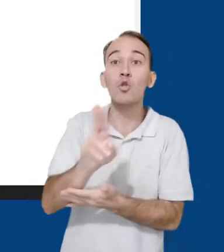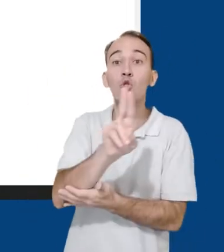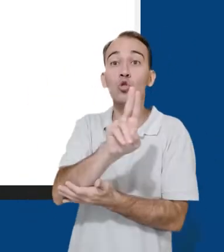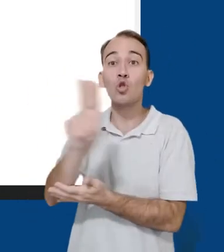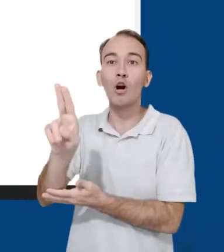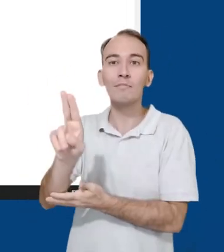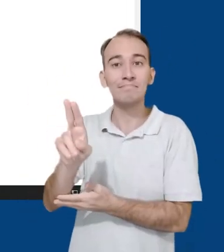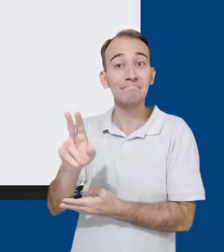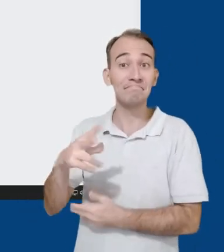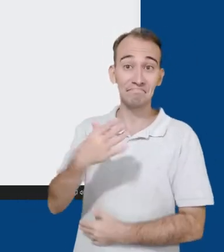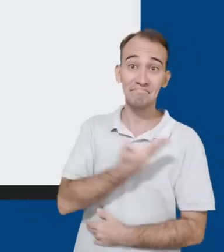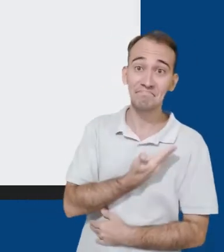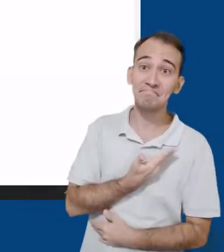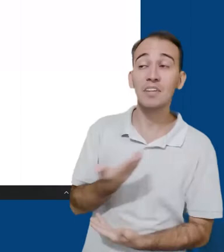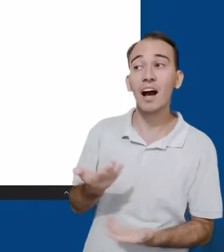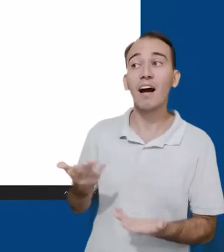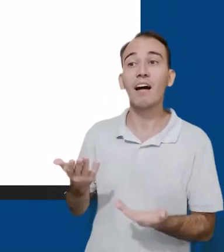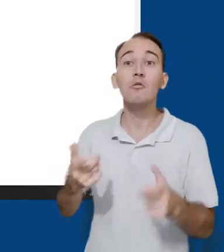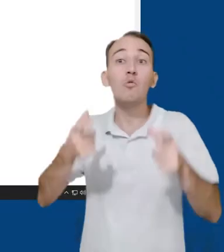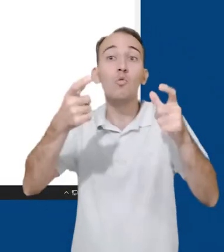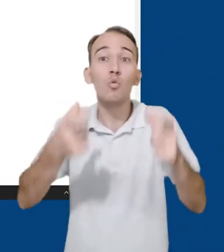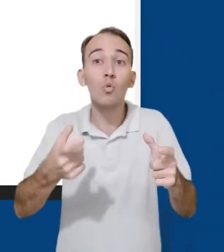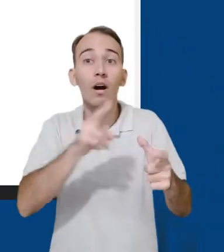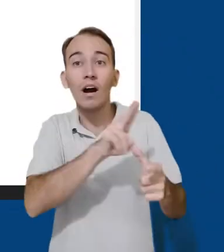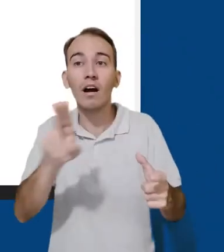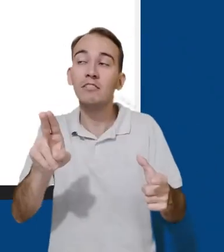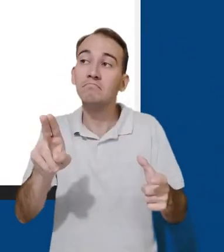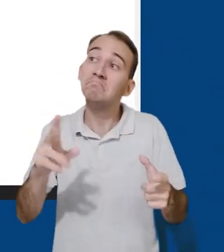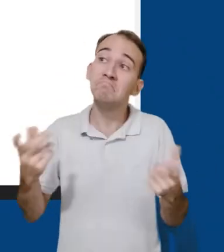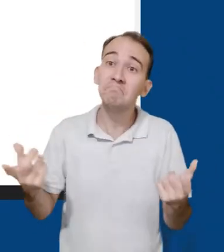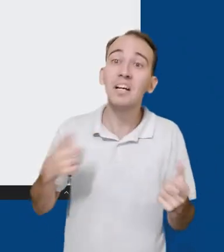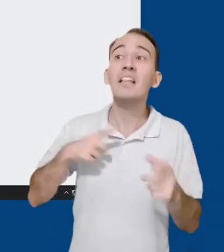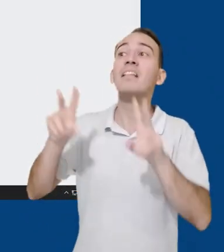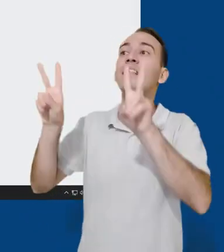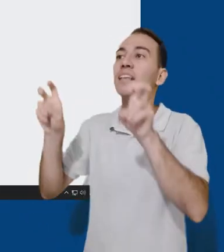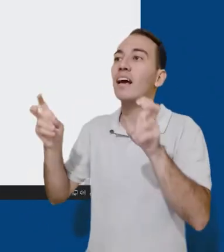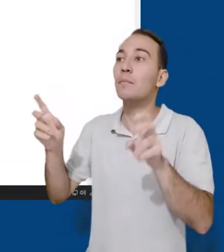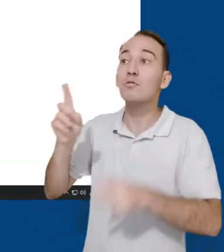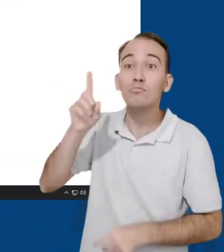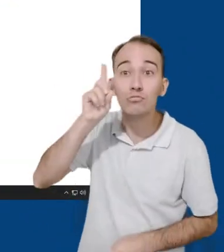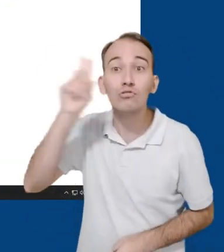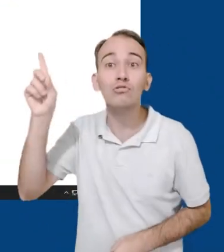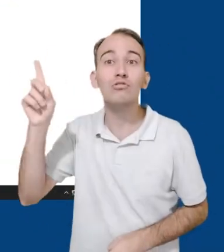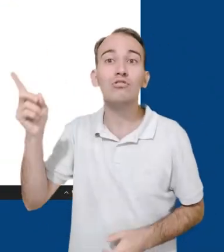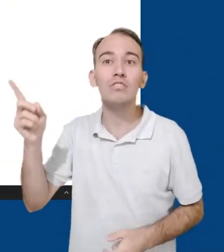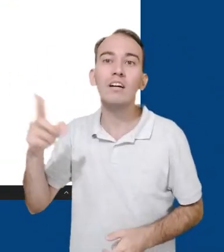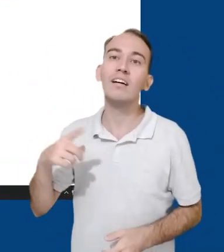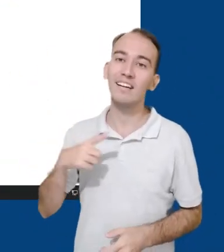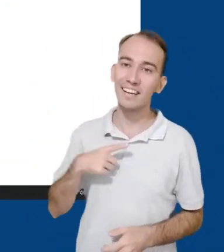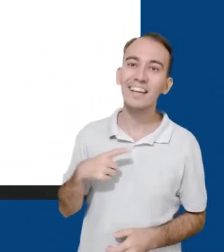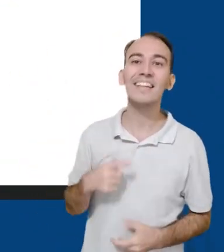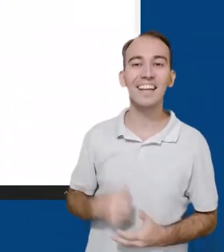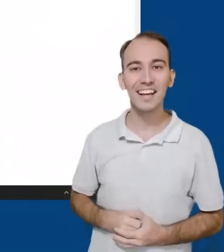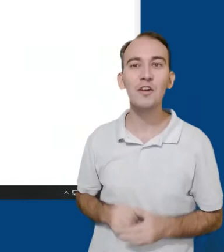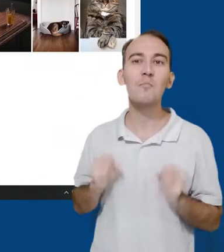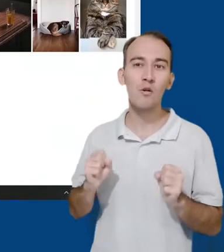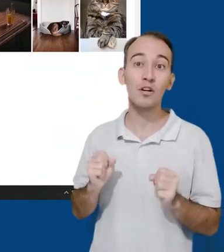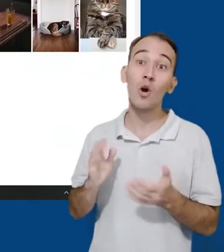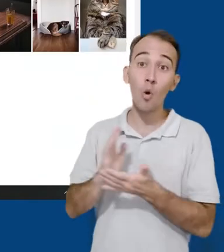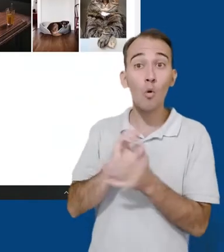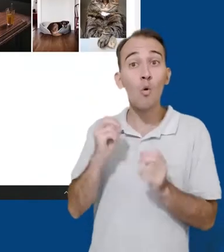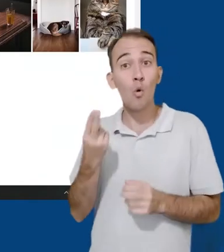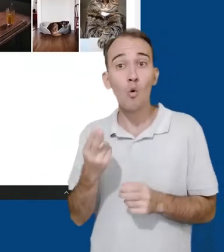de pessoas, lugares, temas, situações, datas e até mesmo usando